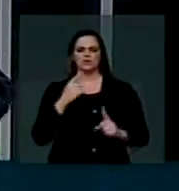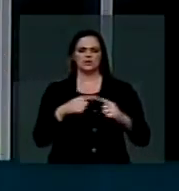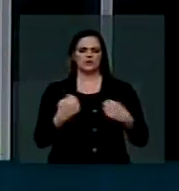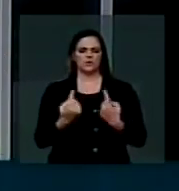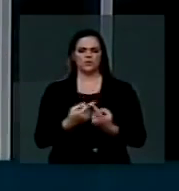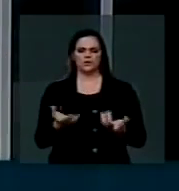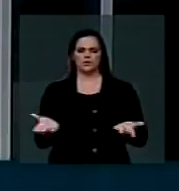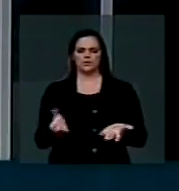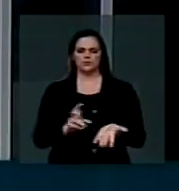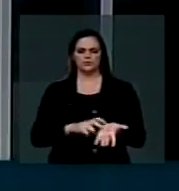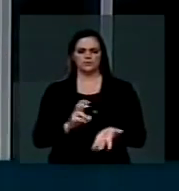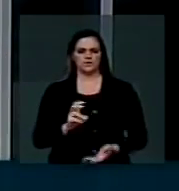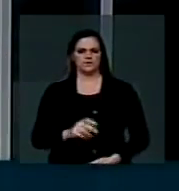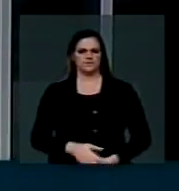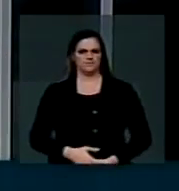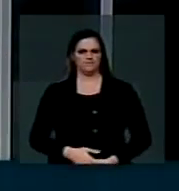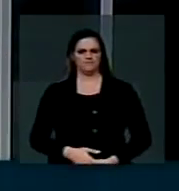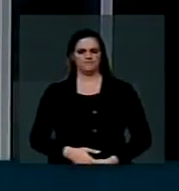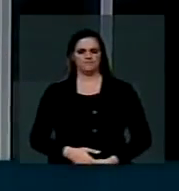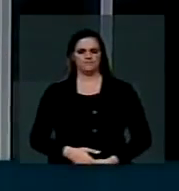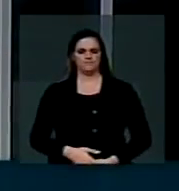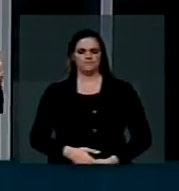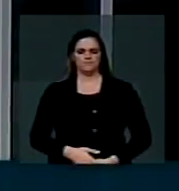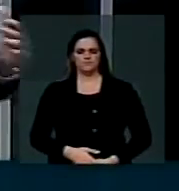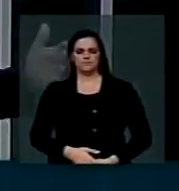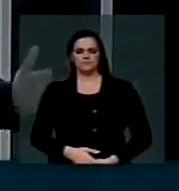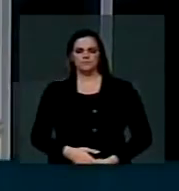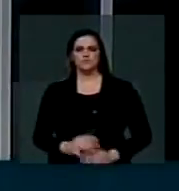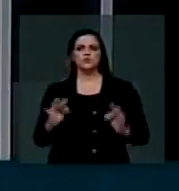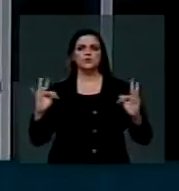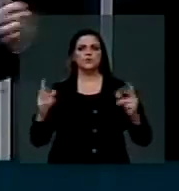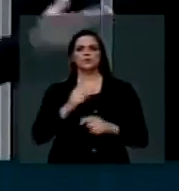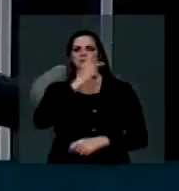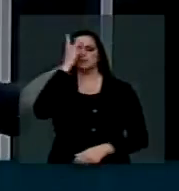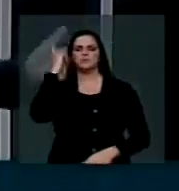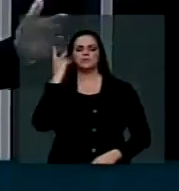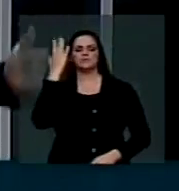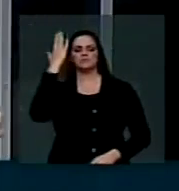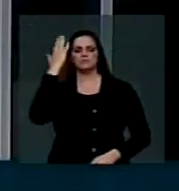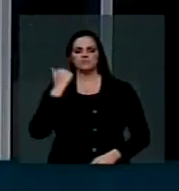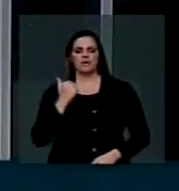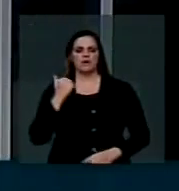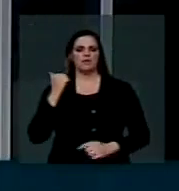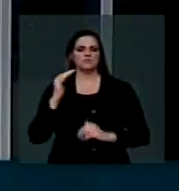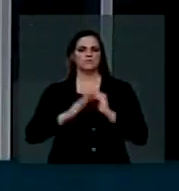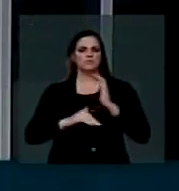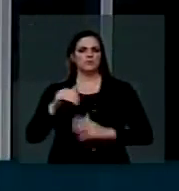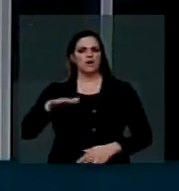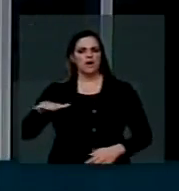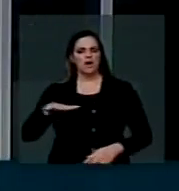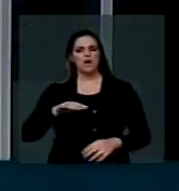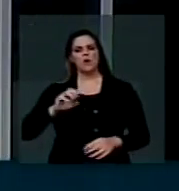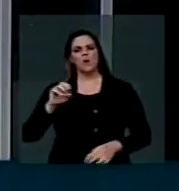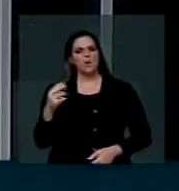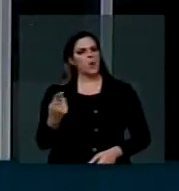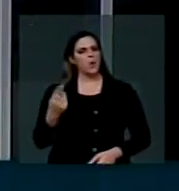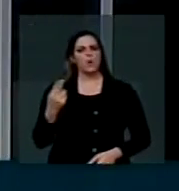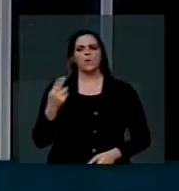onde todos os entendidos e não entendidos, mas assim sido denominados,